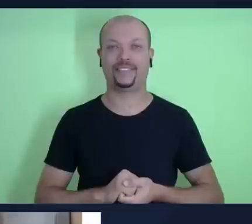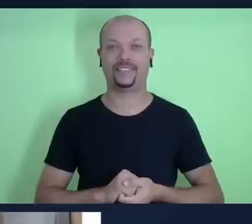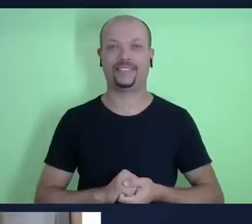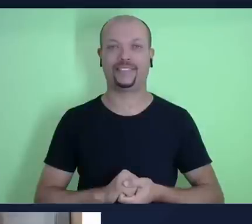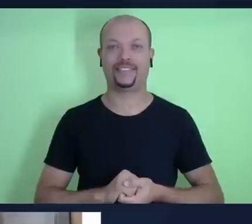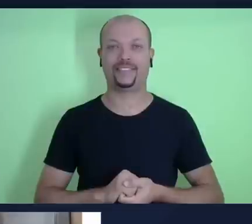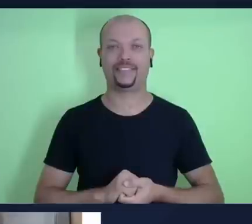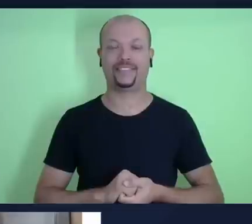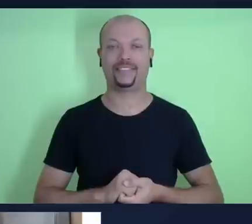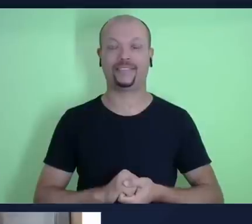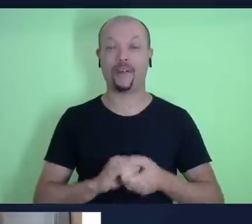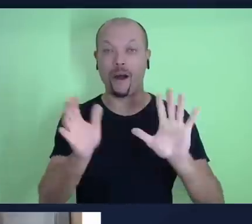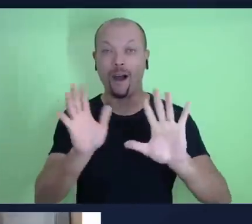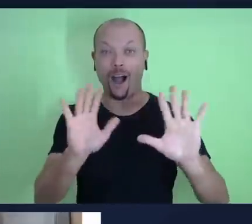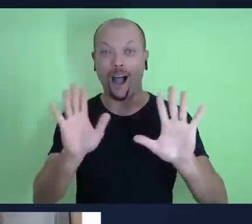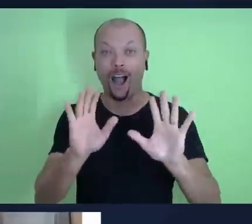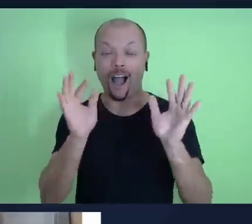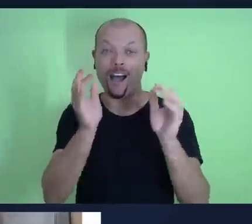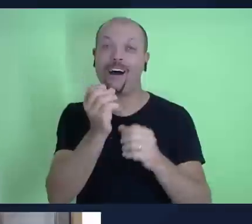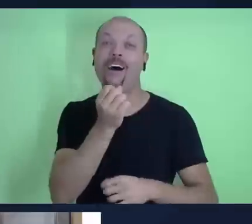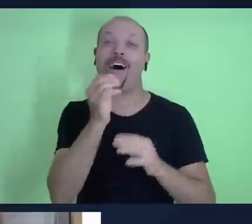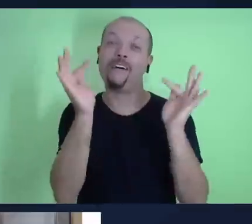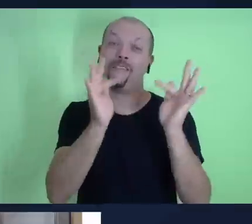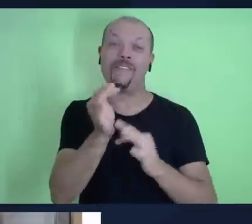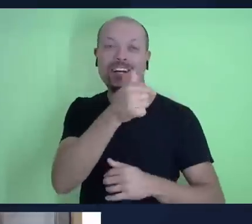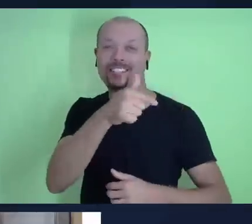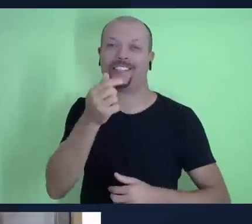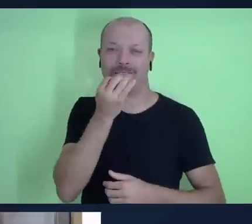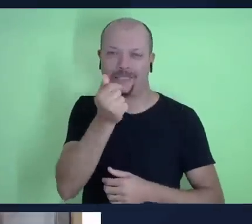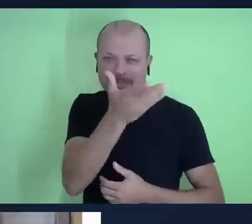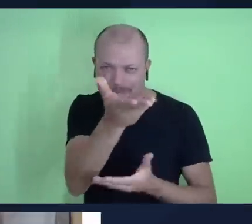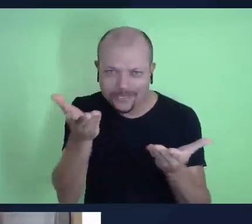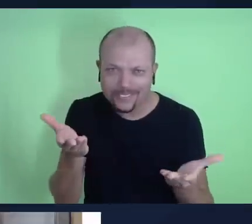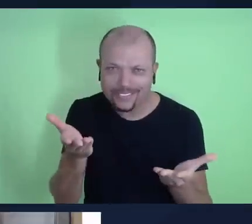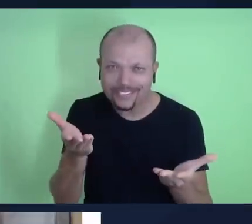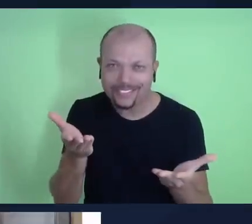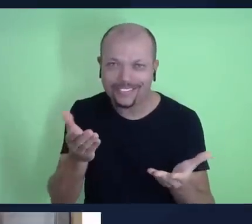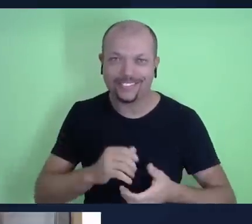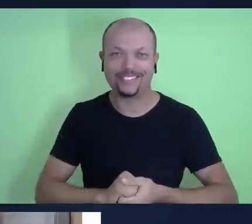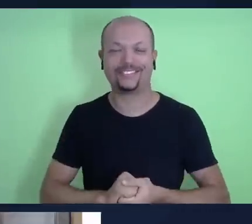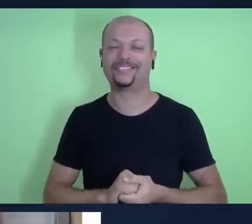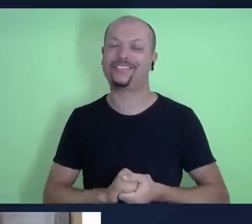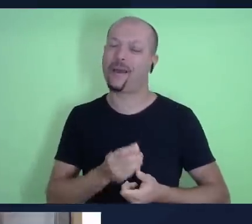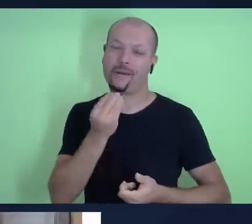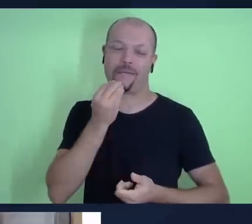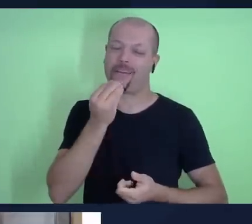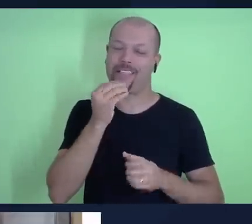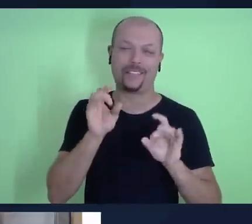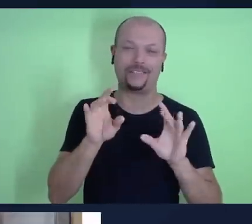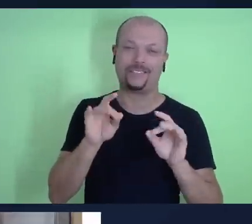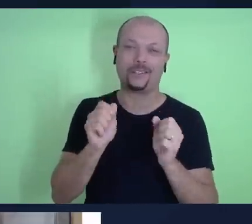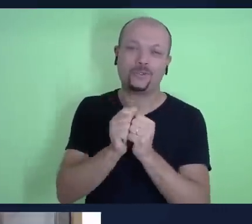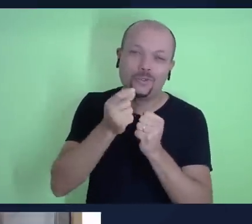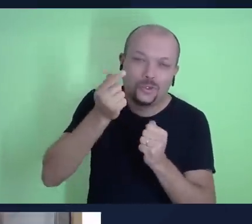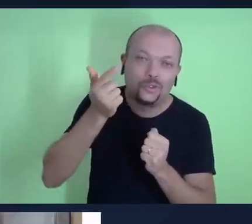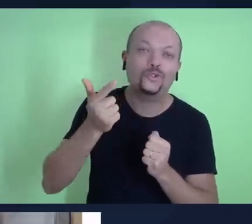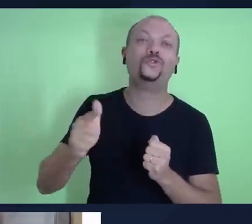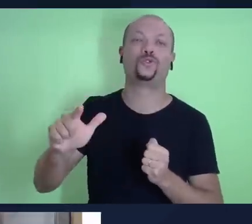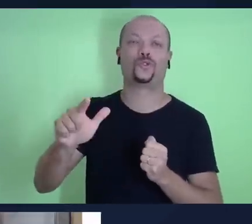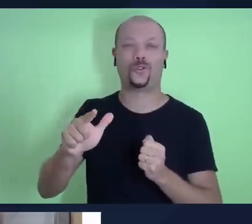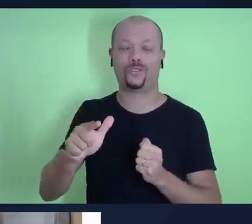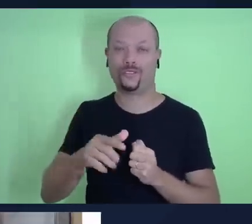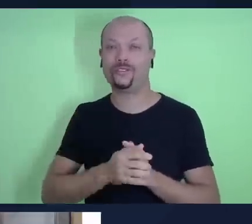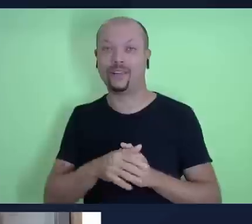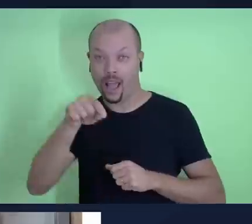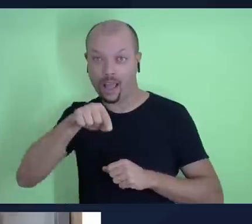Olá, feliz semana, tudo bem com vocês? Que privilégio estarmos juntos mais uma vez aqui no canal